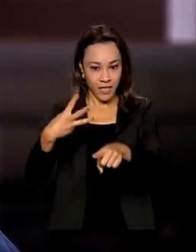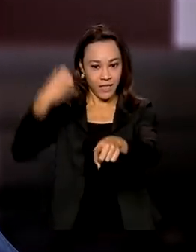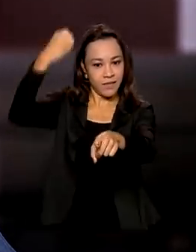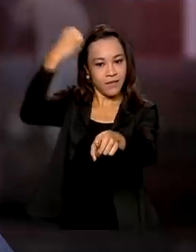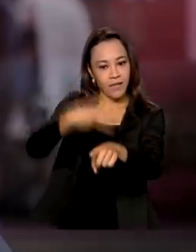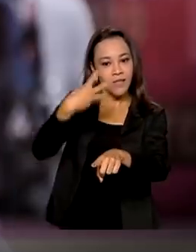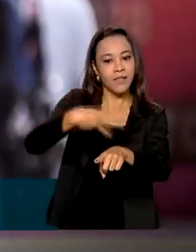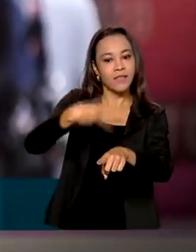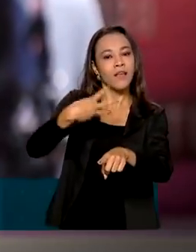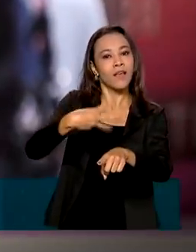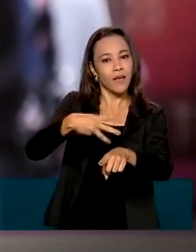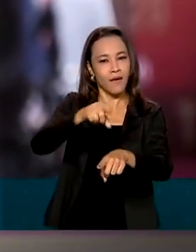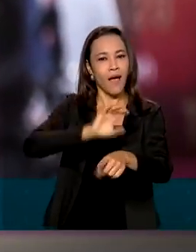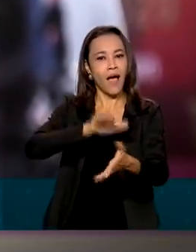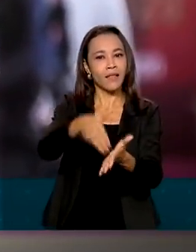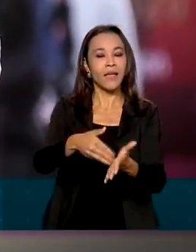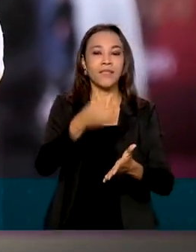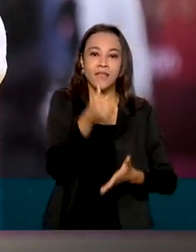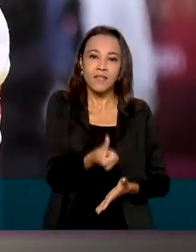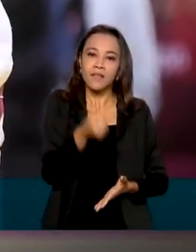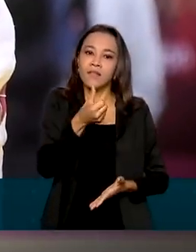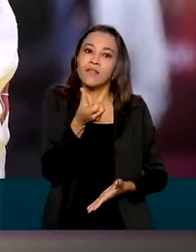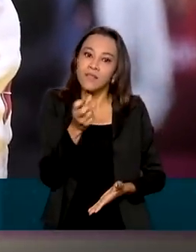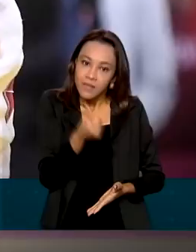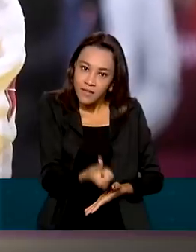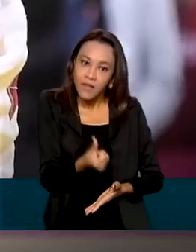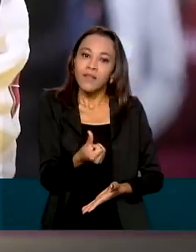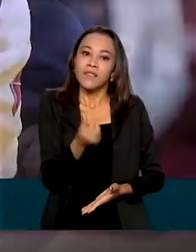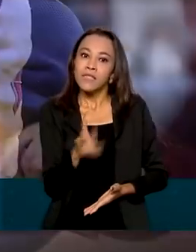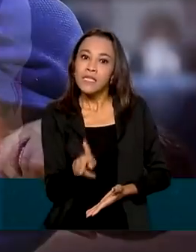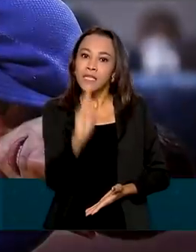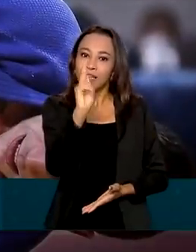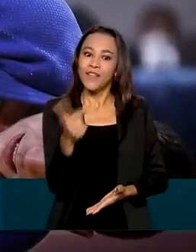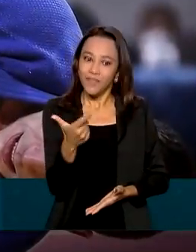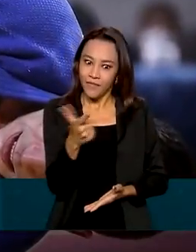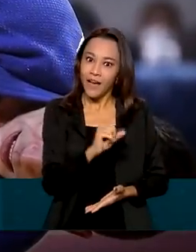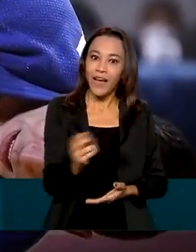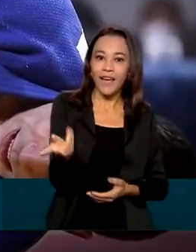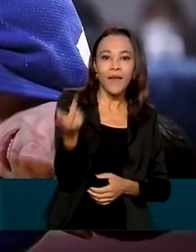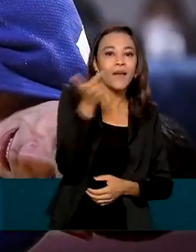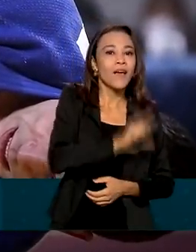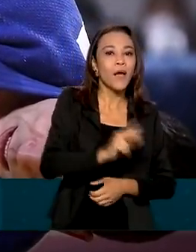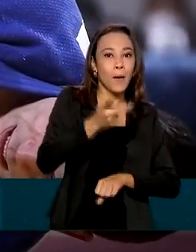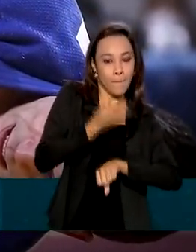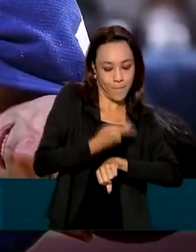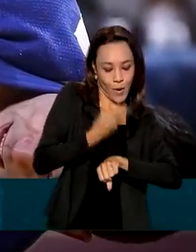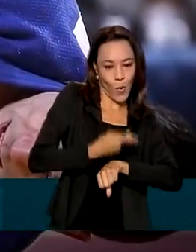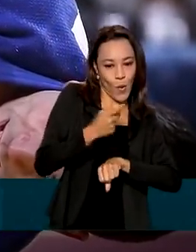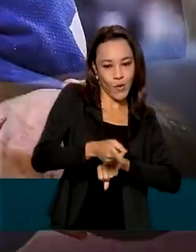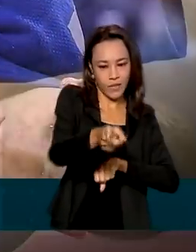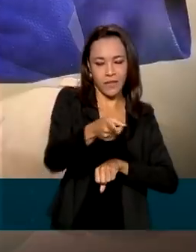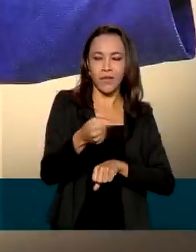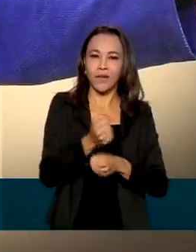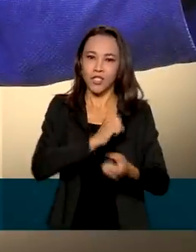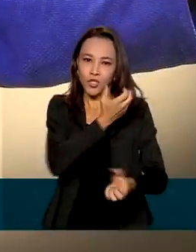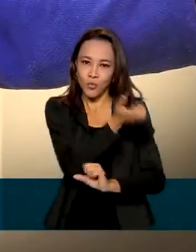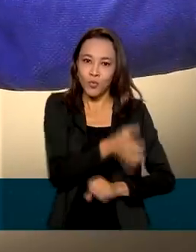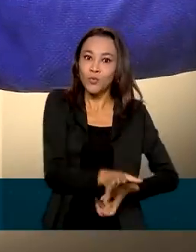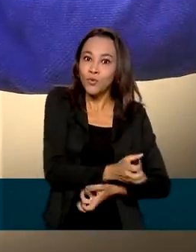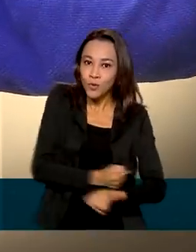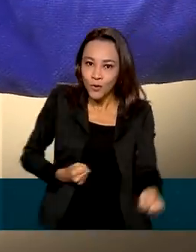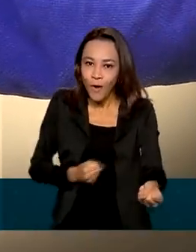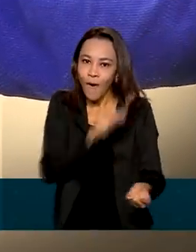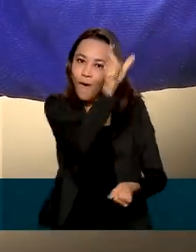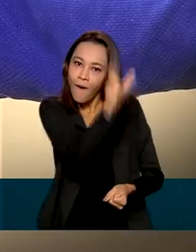na categoria até 66 quilos do judô e vai trazer o bronze para o Brasil ao vencer um judoca de Israel. Daniel